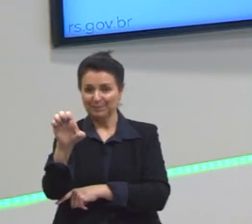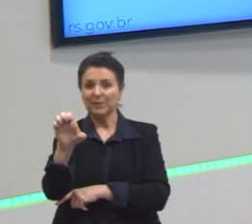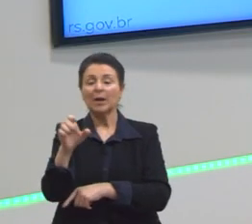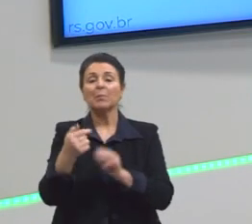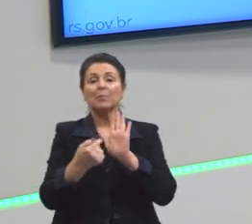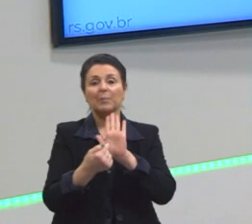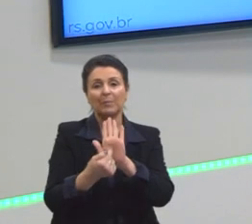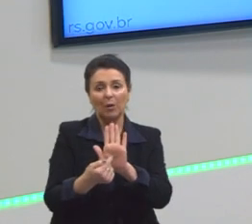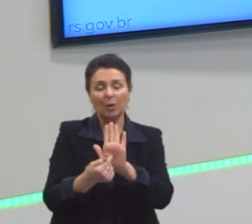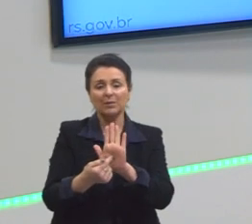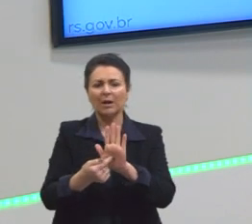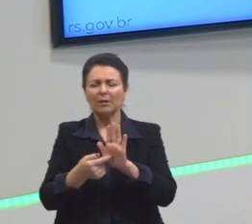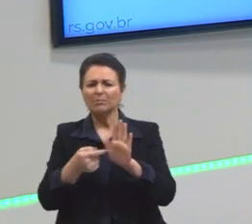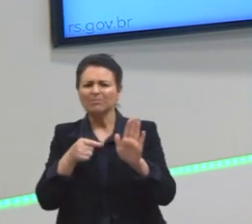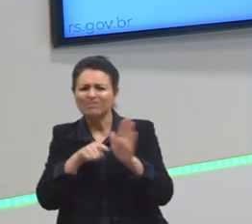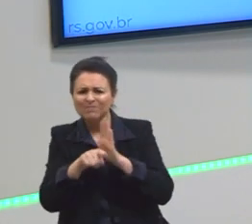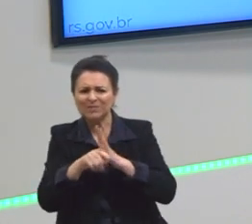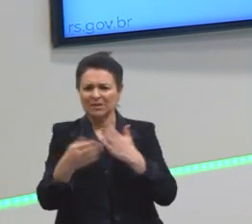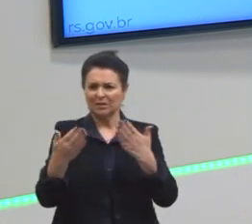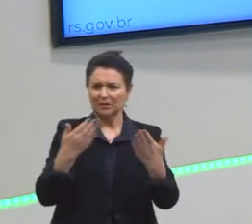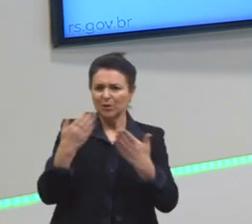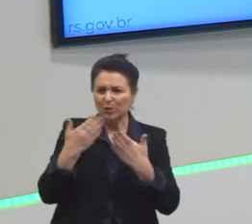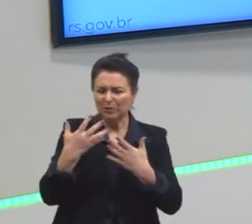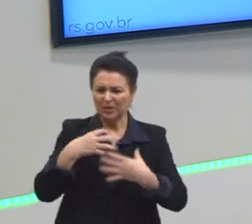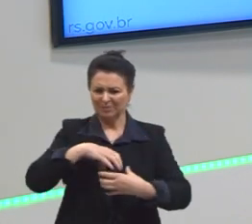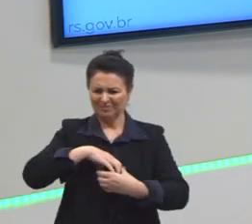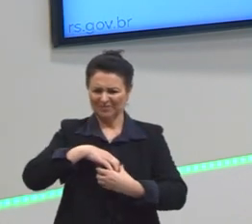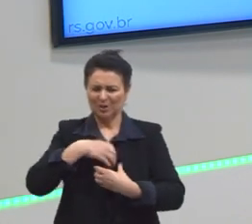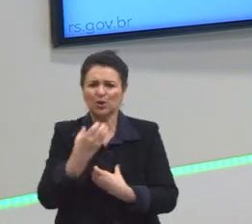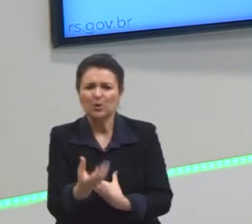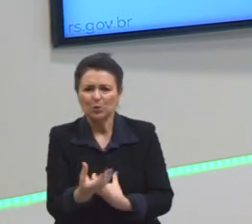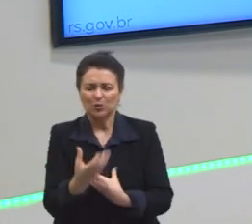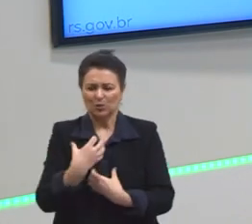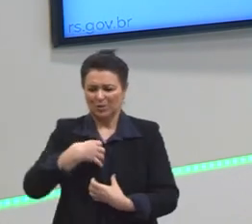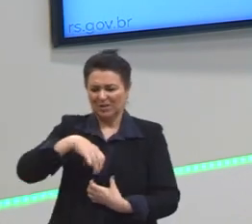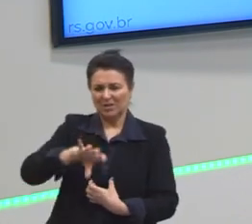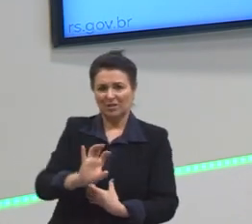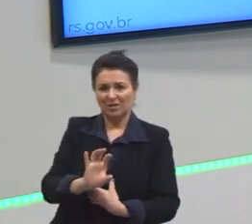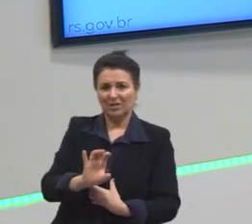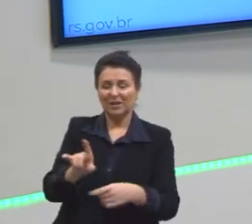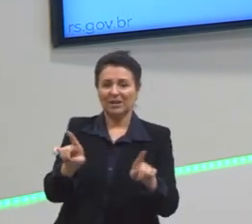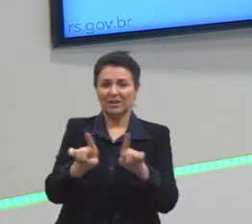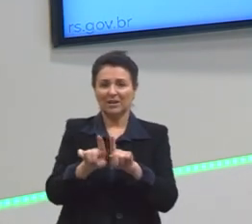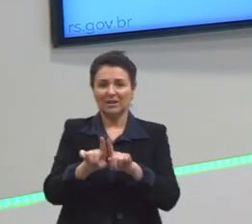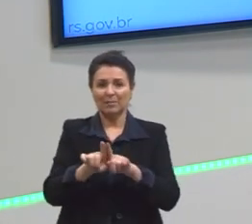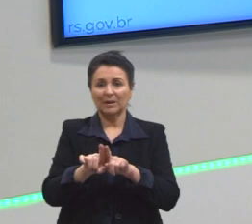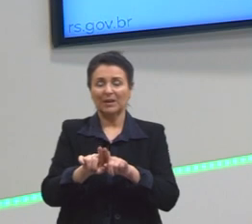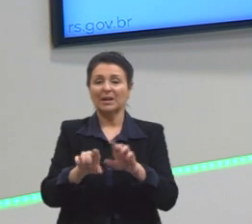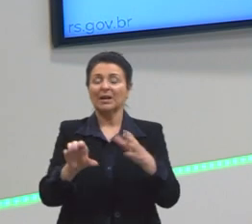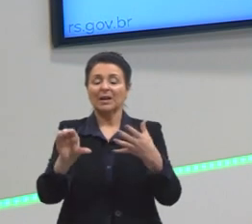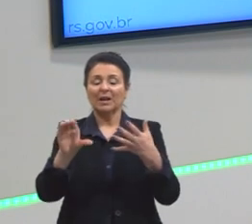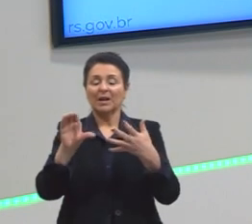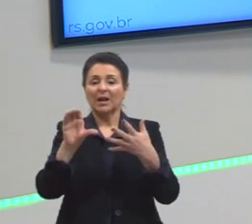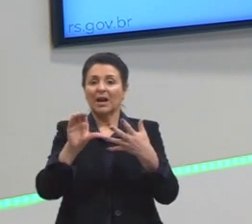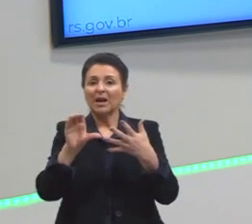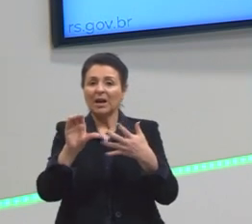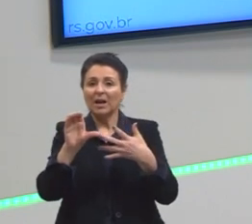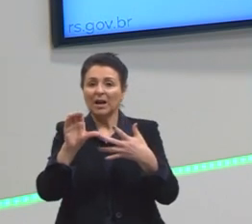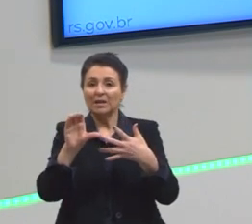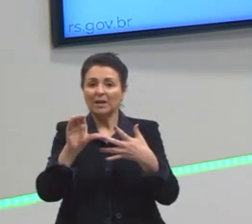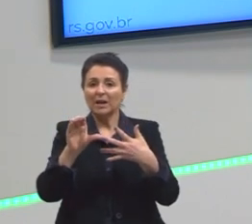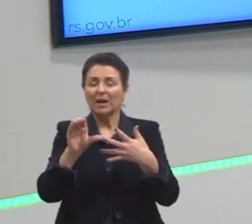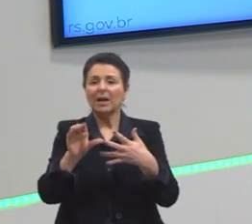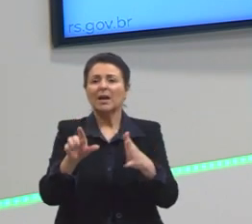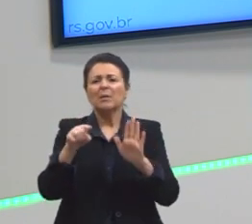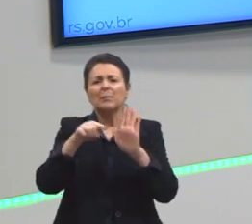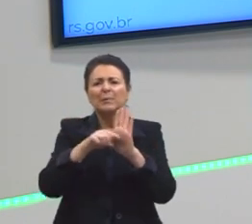demonstra um questionamento, uma atitude contraditória que está aí. E também a alternativa C, pois há menos peixinhos a